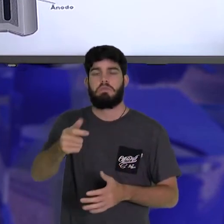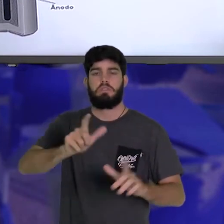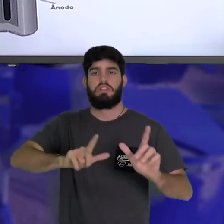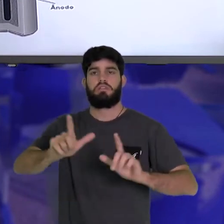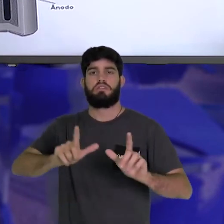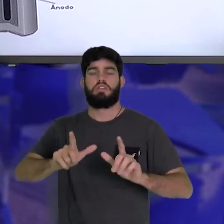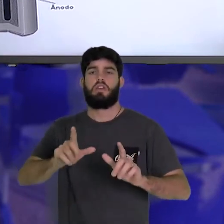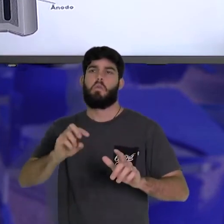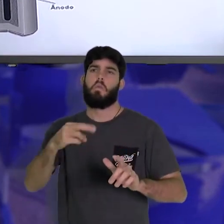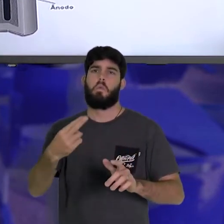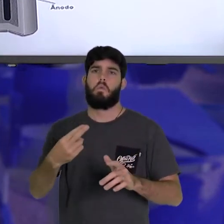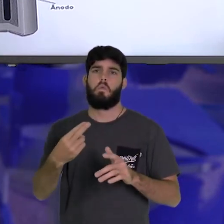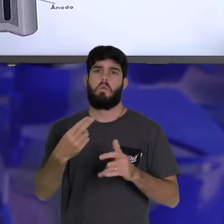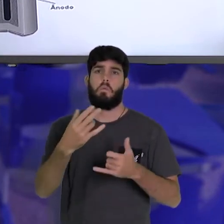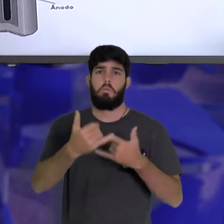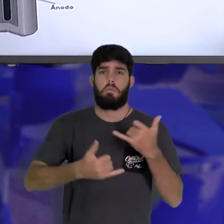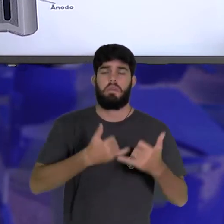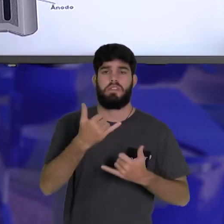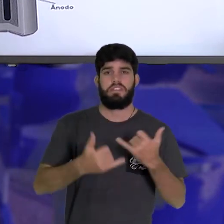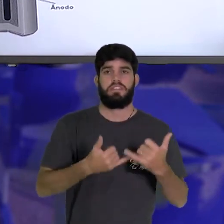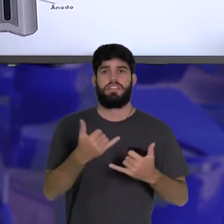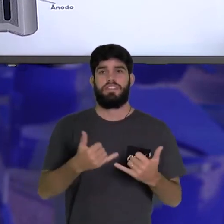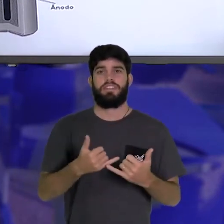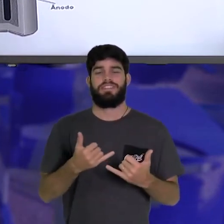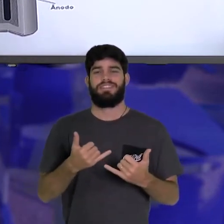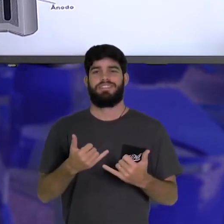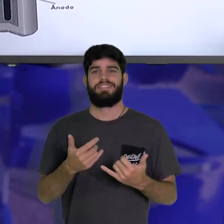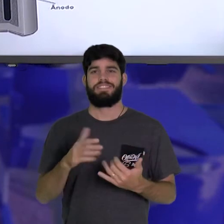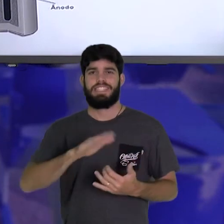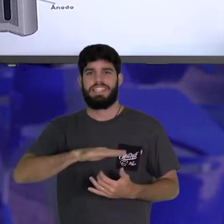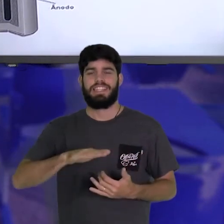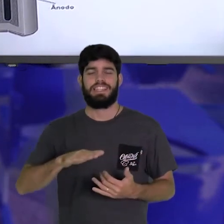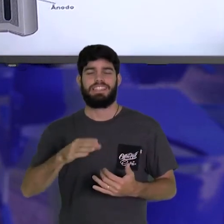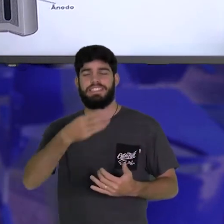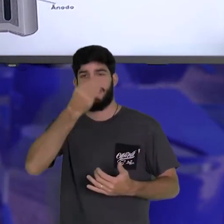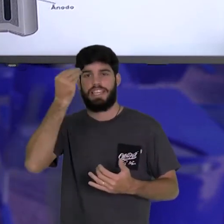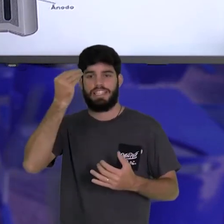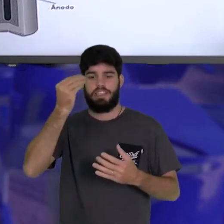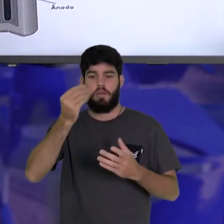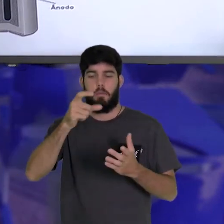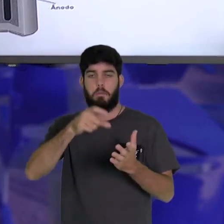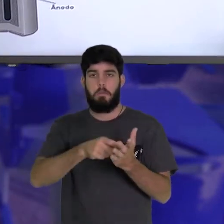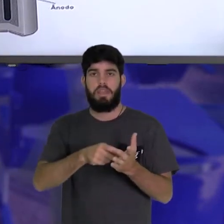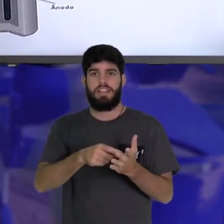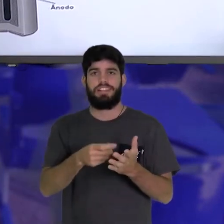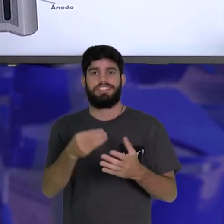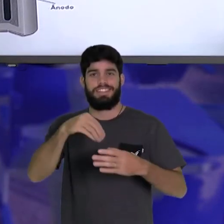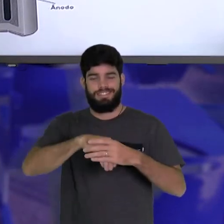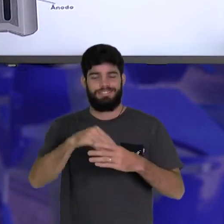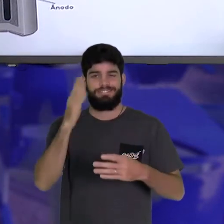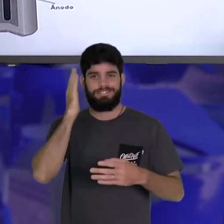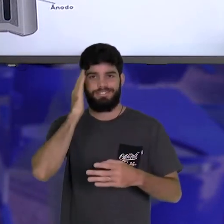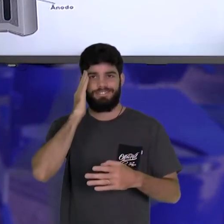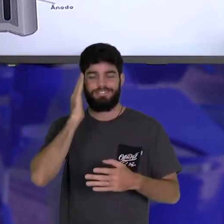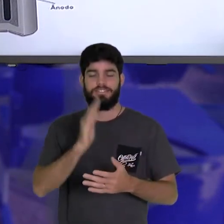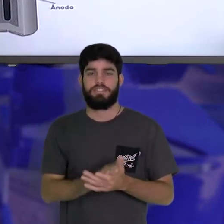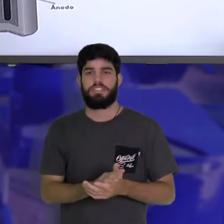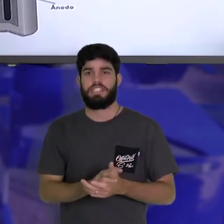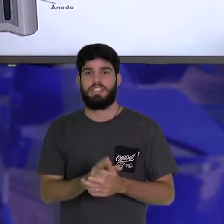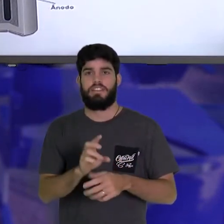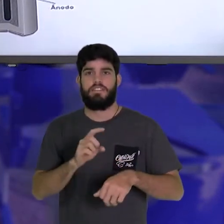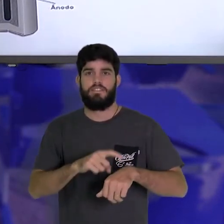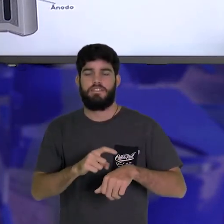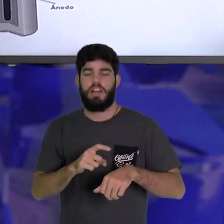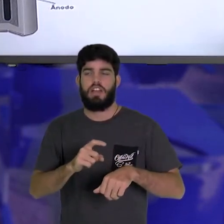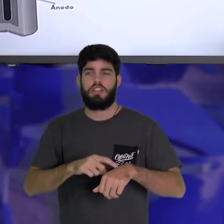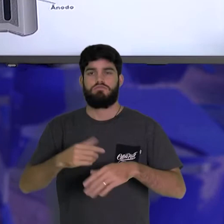brinquedo que a gente esqueceu a pilha dentro. Então, por que ocorre? Porque com o passar do tempo, a pilha vai esquentando,